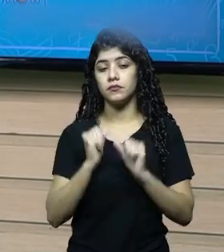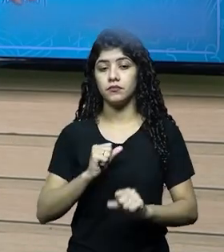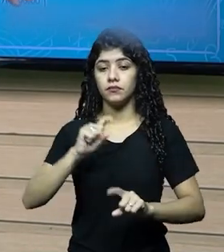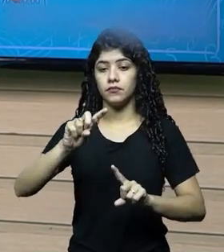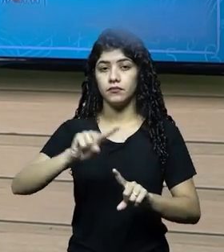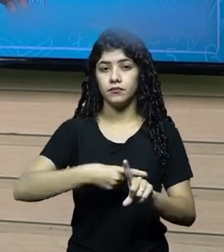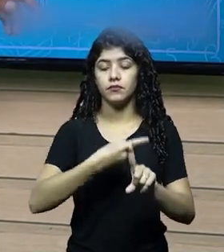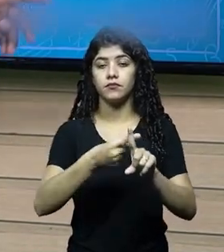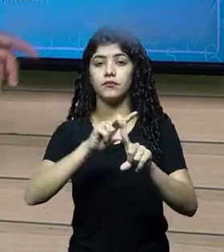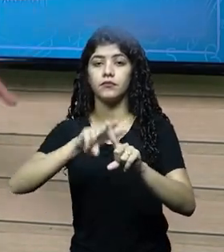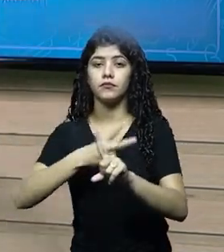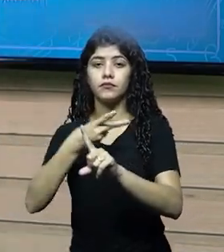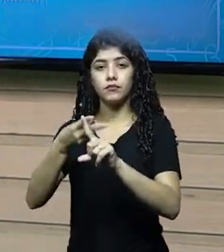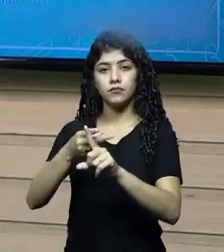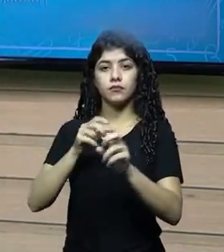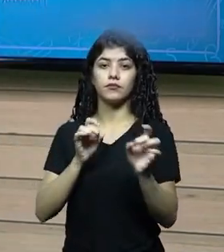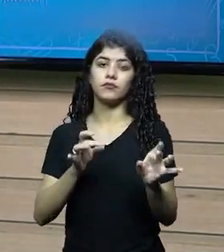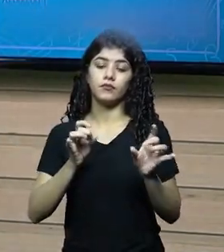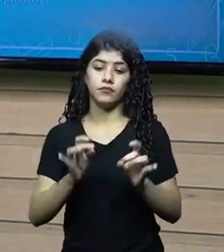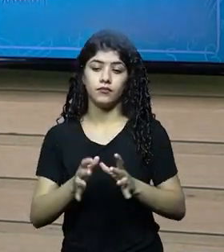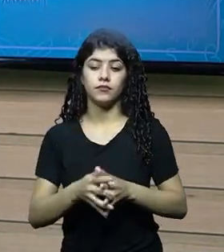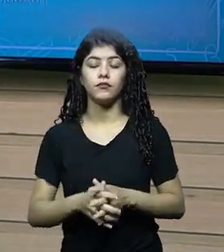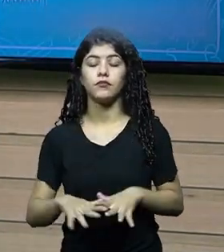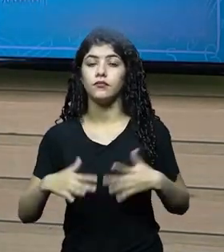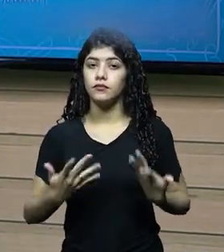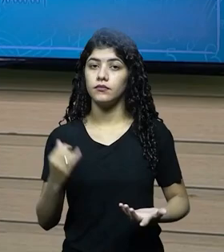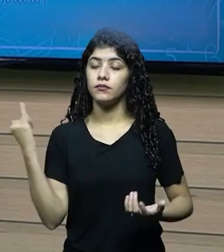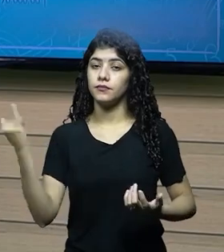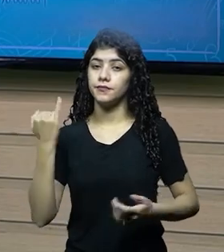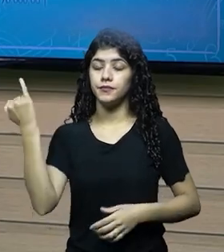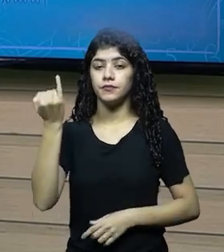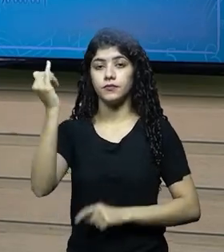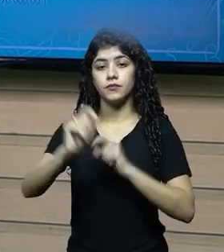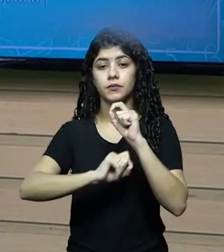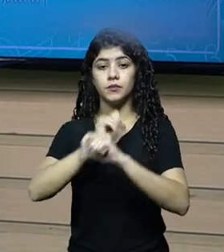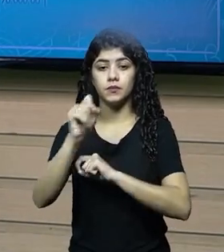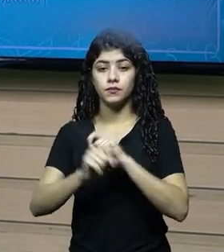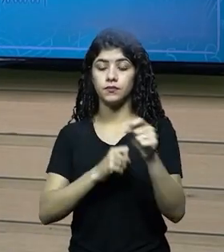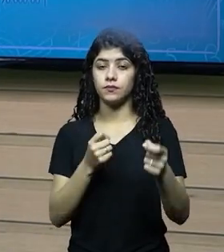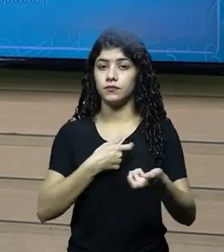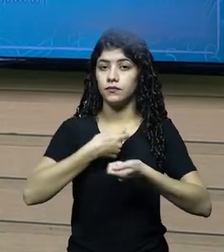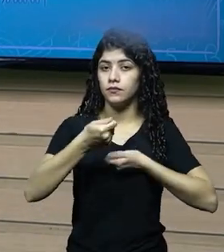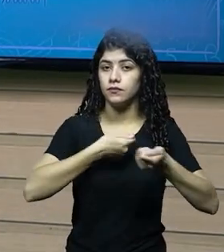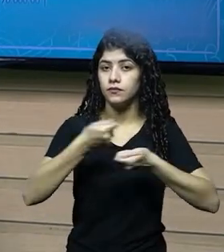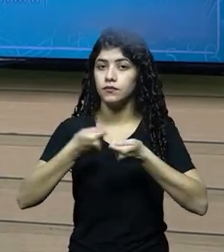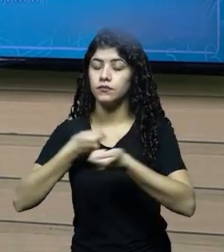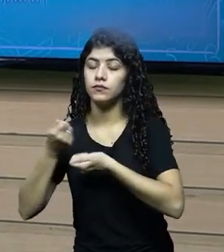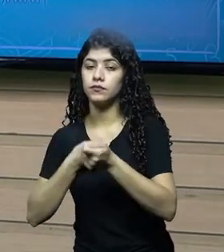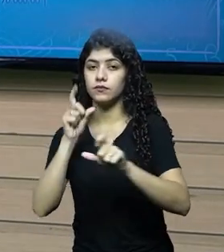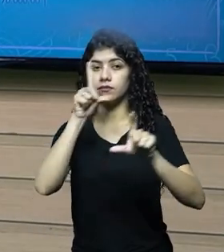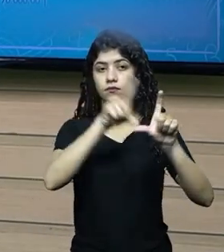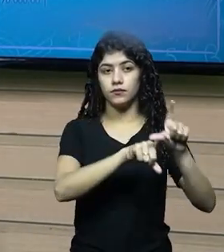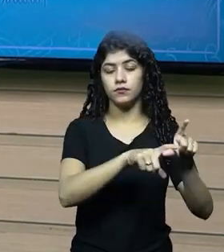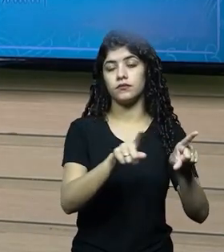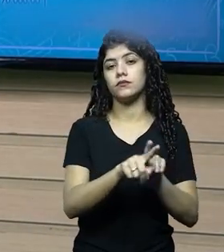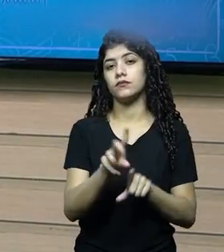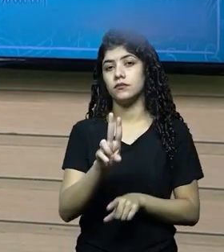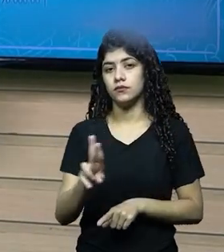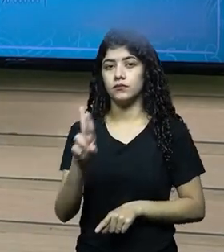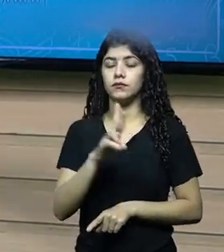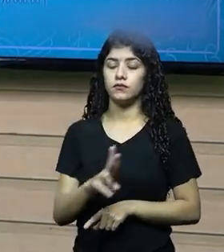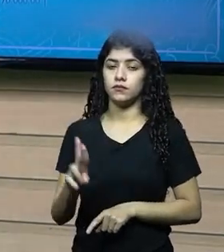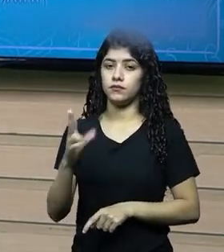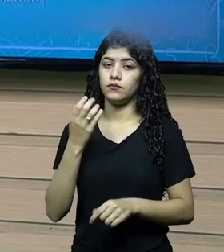esse valor aqui, ele pode ser duplicado e triplicado num processo de venda. Então, é muito importante haver esse controle de quê? De